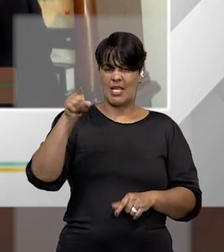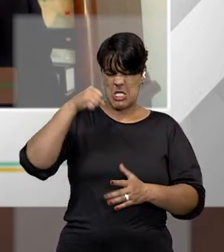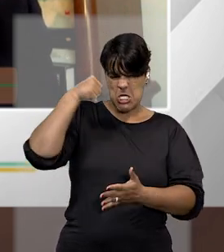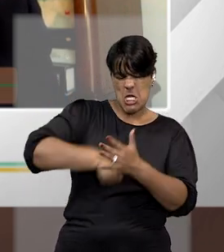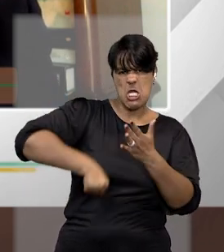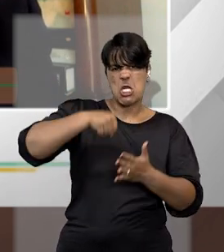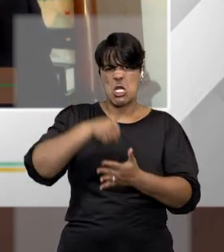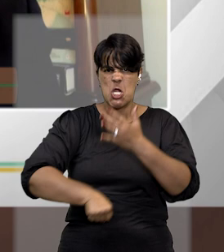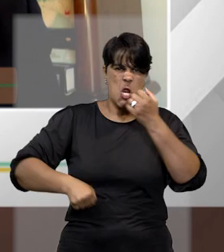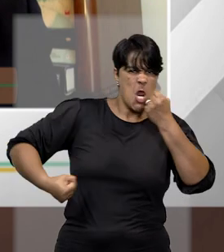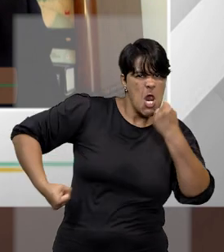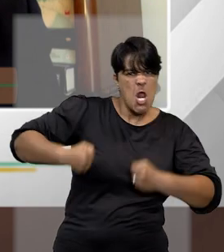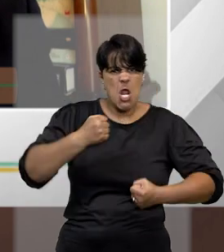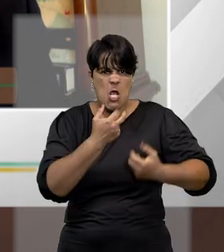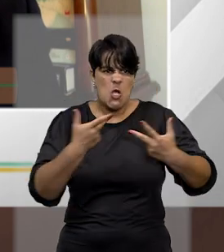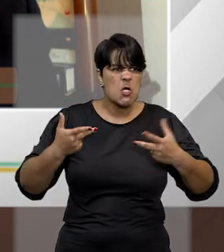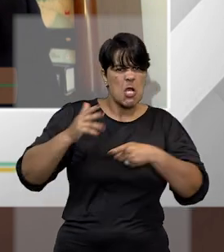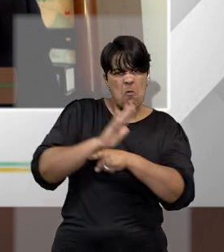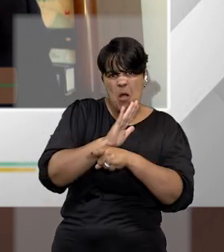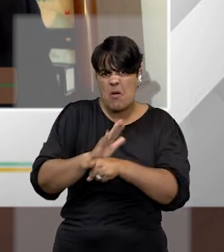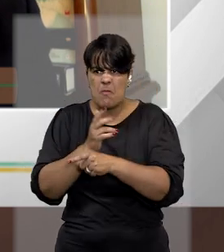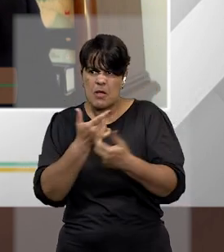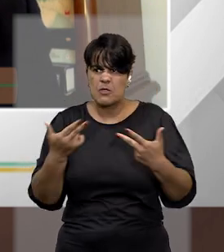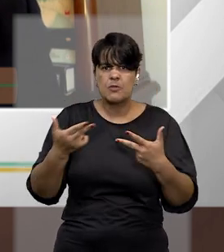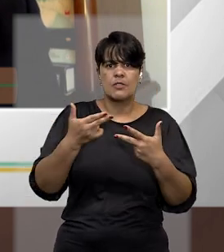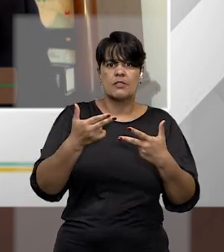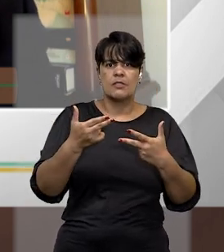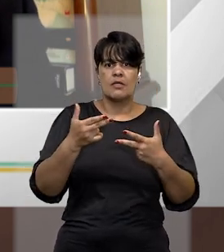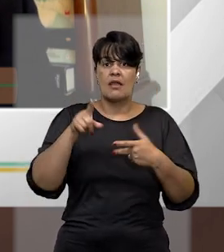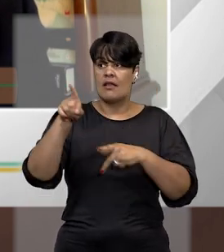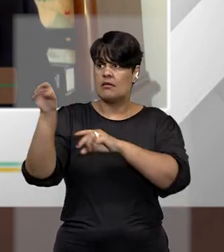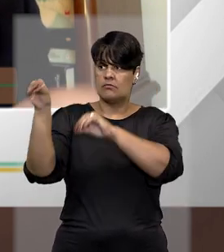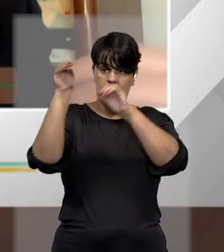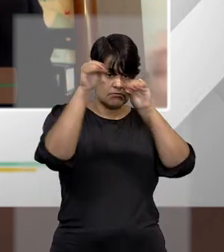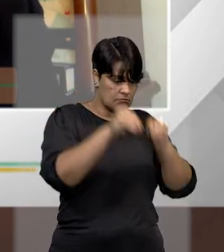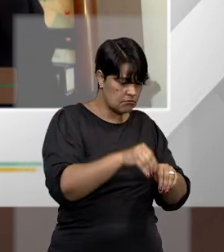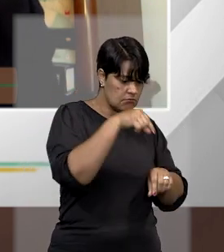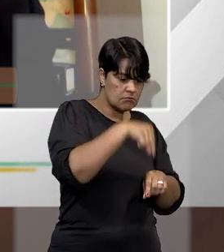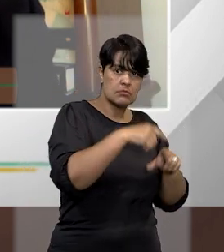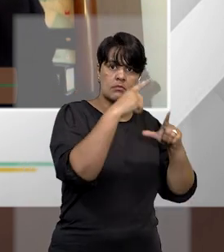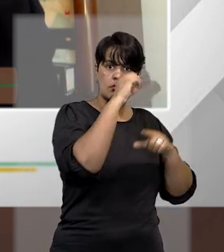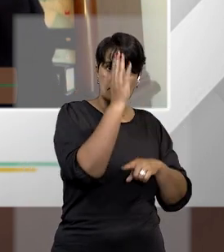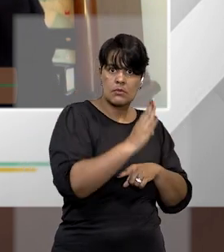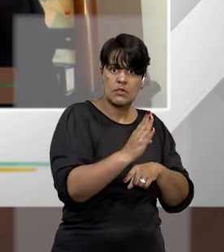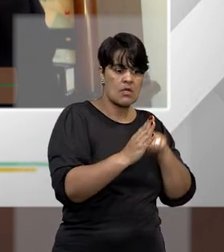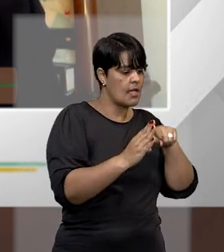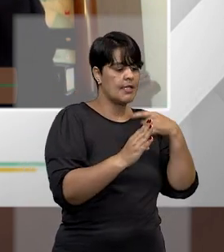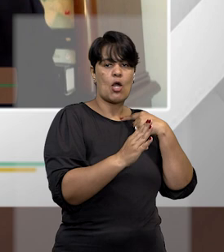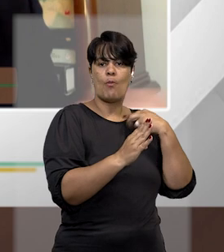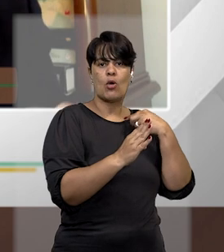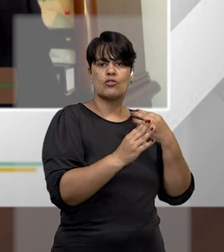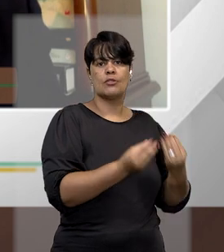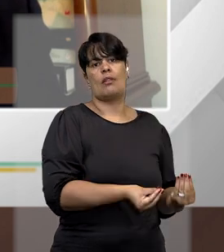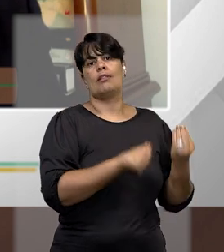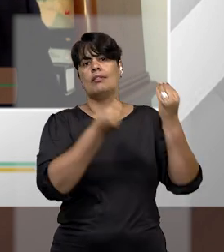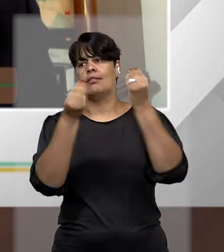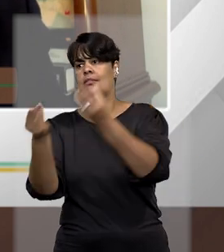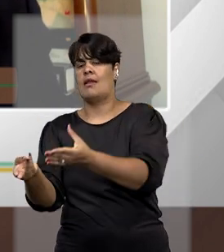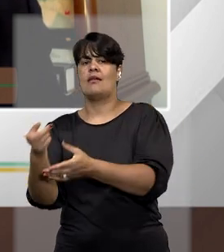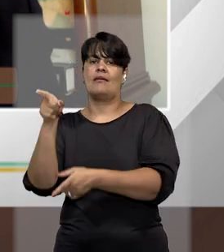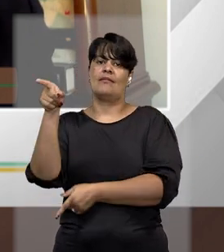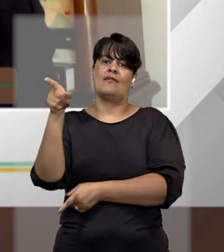o Estado brasileiro não poderia extraditá-lo, não poderia entregá-lo para esse Estado. é uma